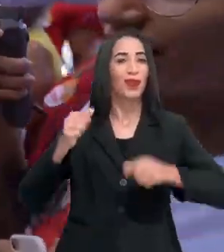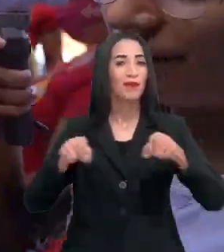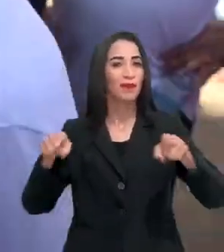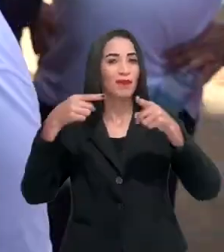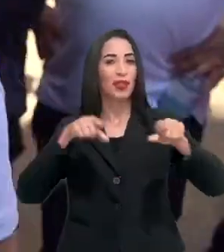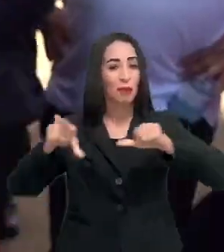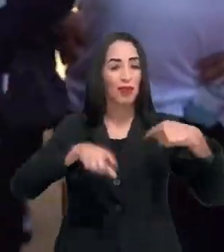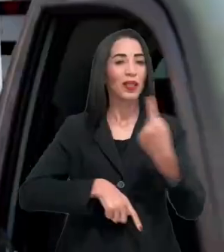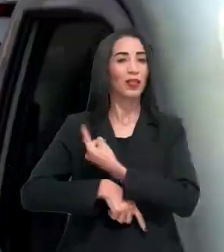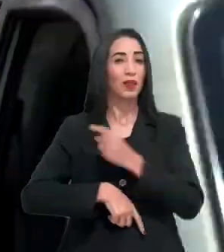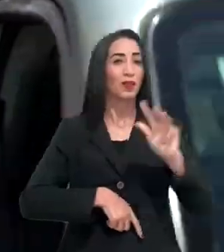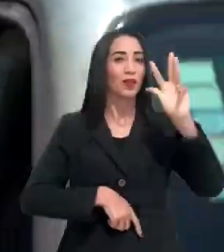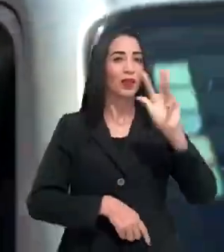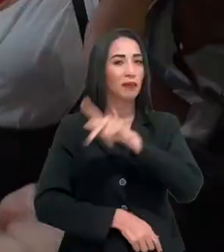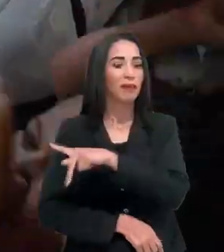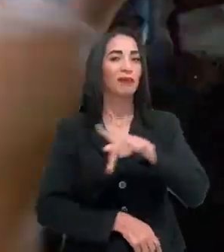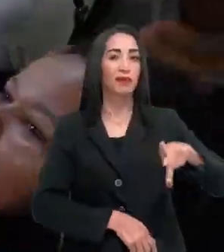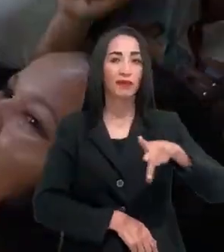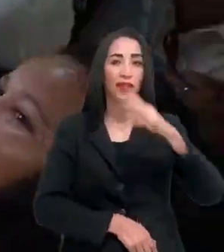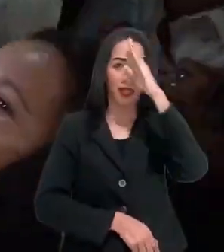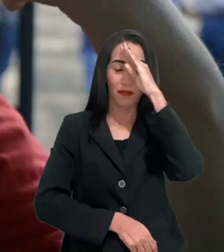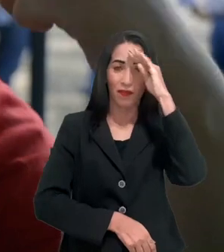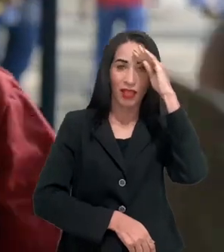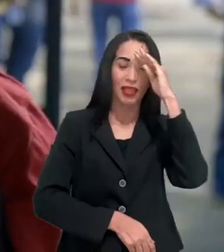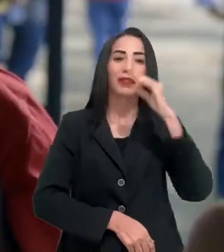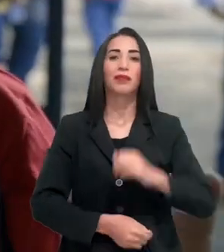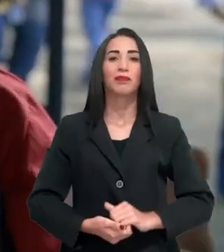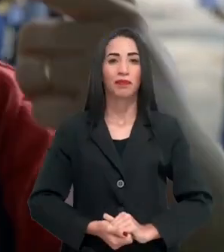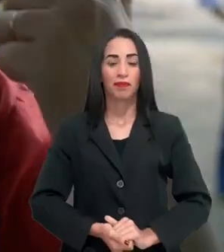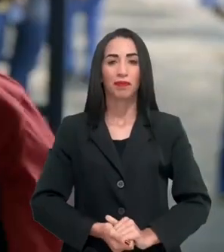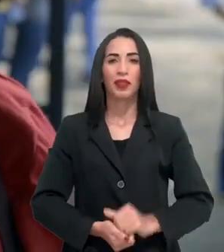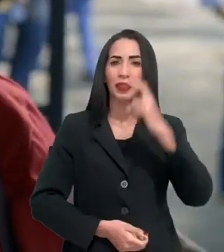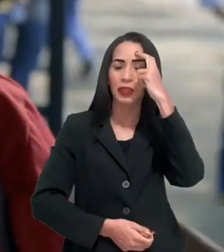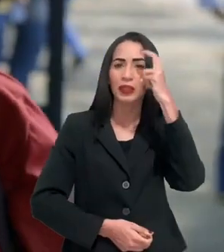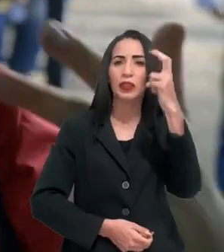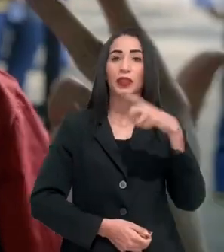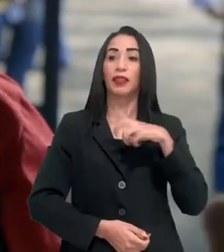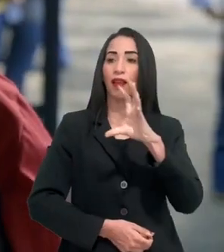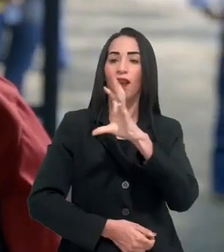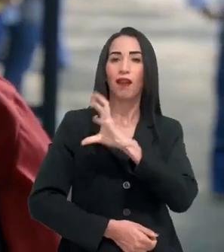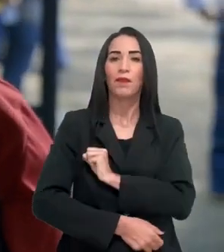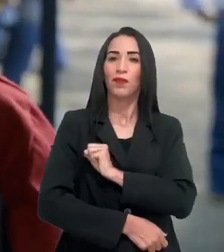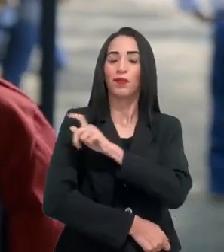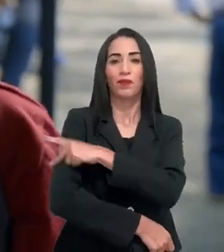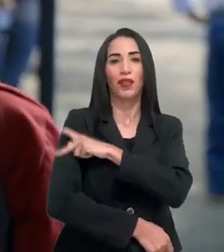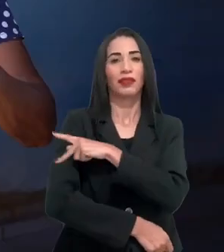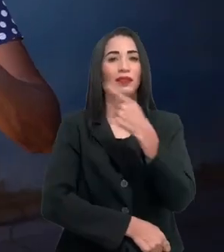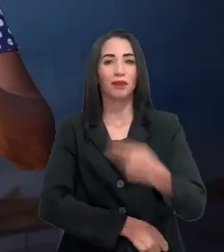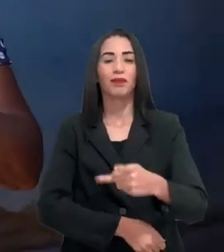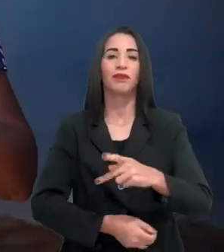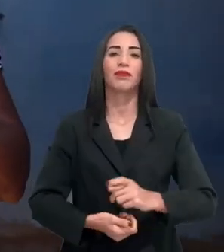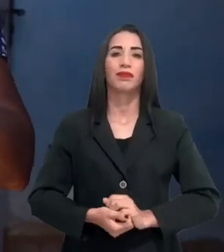gente. O Lula é presidente. Ele tem sabedoria. Ele tem inteligência. E ele tem o amor pelo próprio Estado.